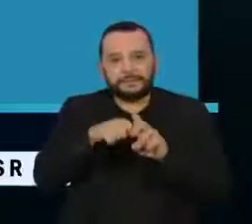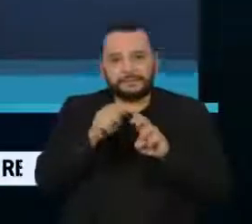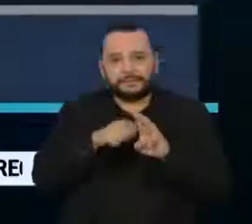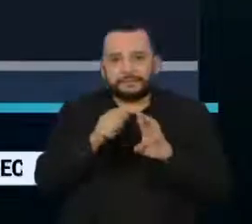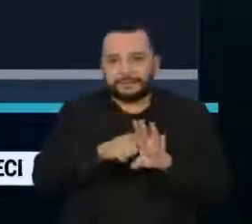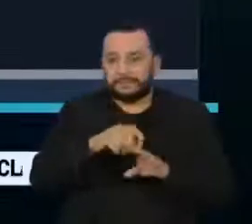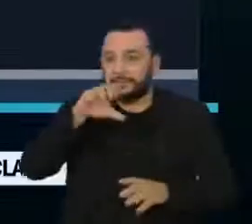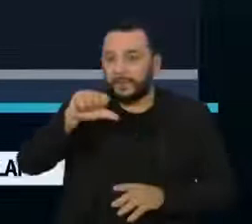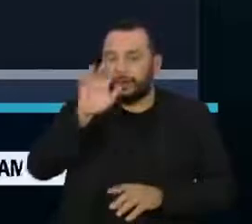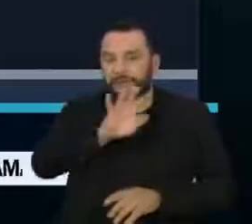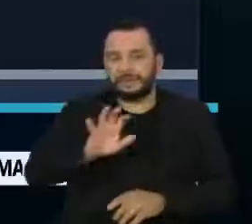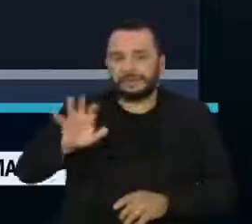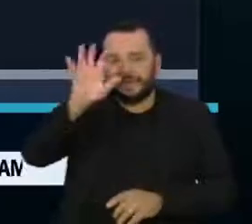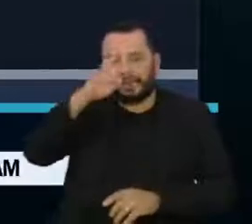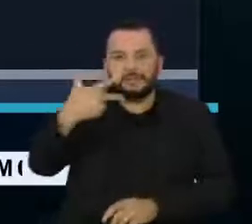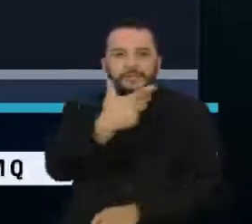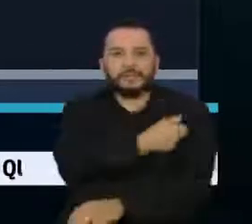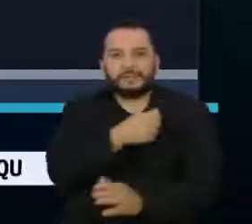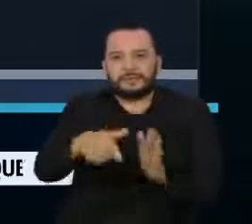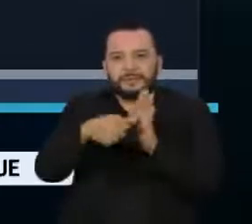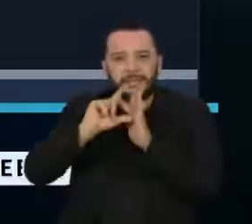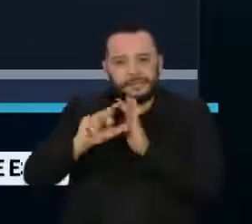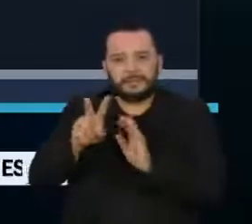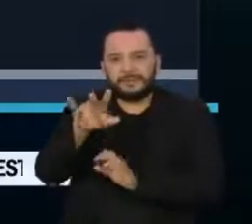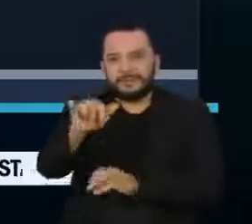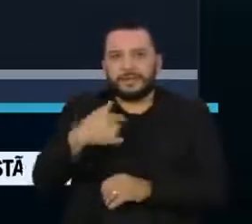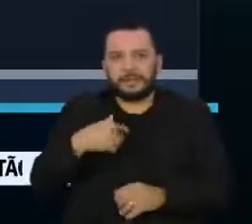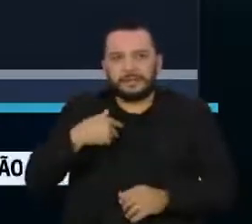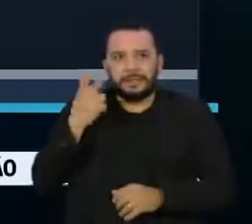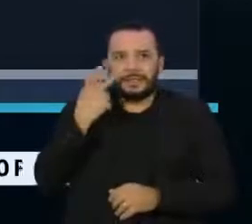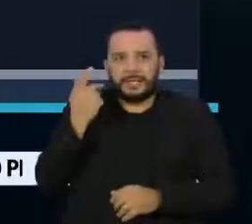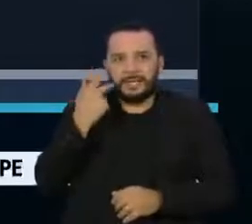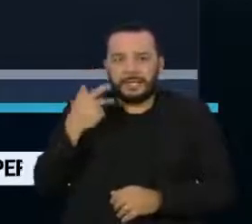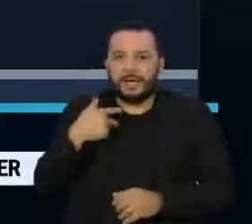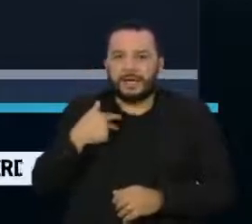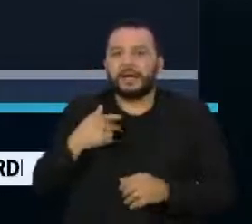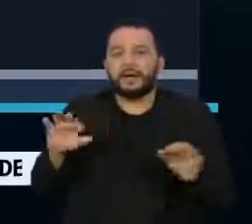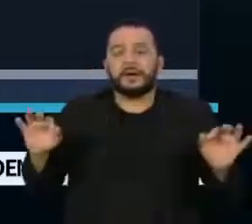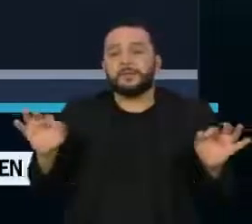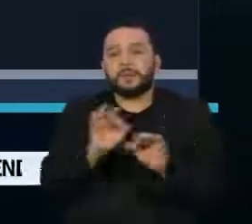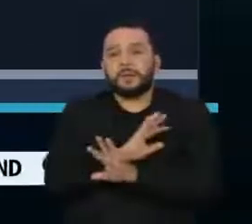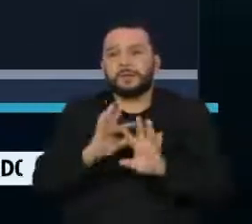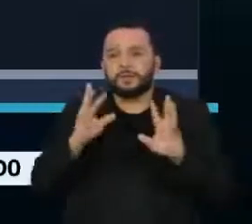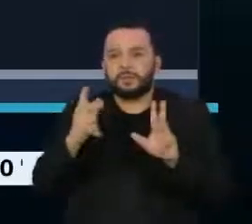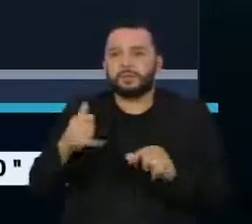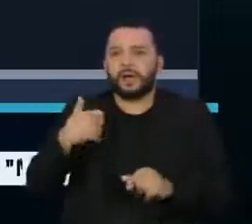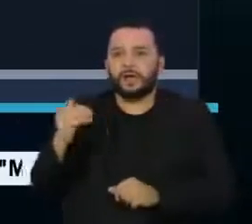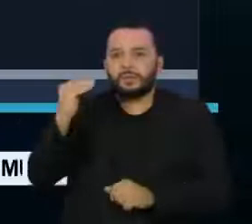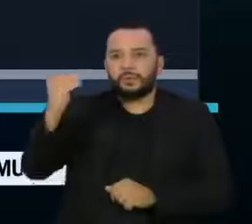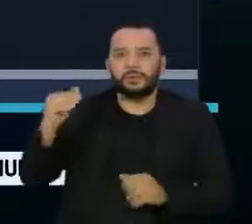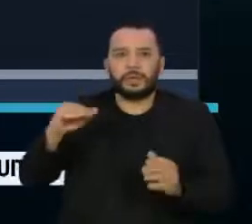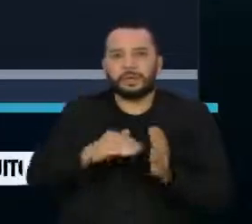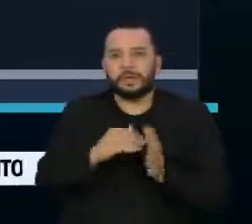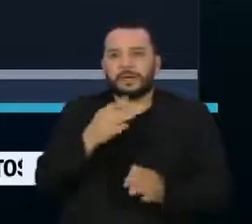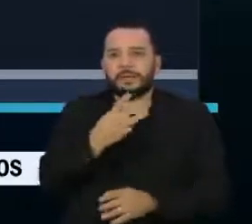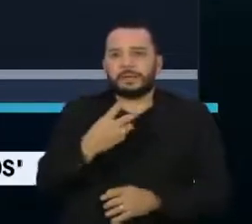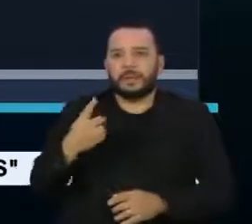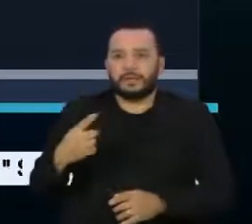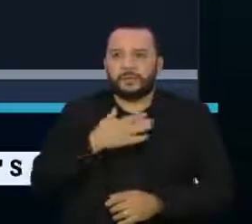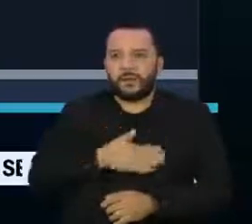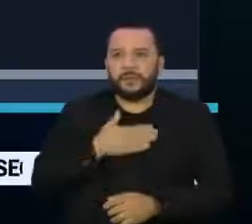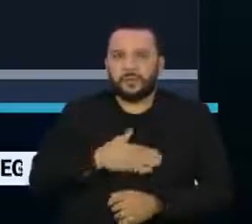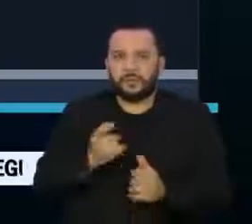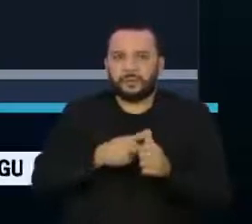menos nove estados anteciparam as datas de vacinação. No Ceará, a previsão é vacinar todos os adultos até 31 de agosto.